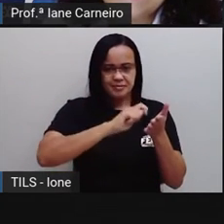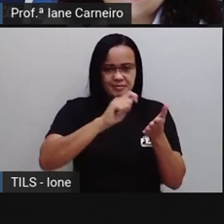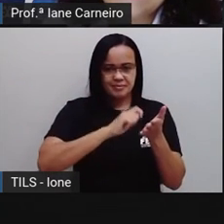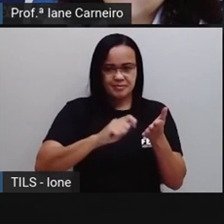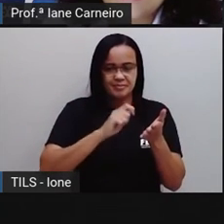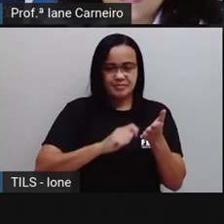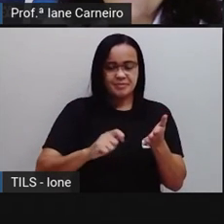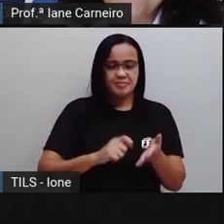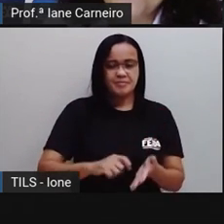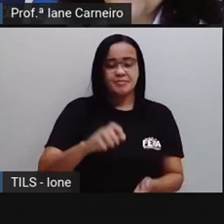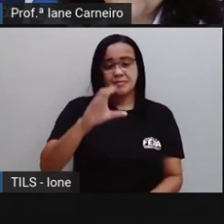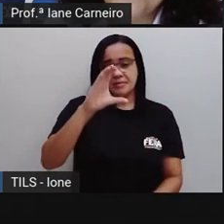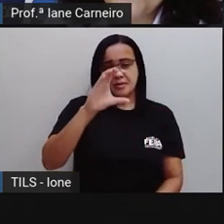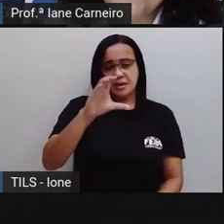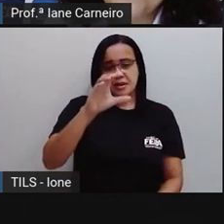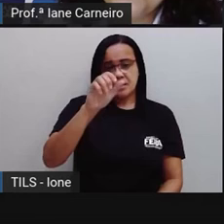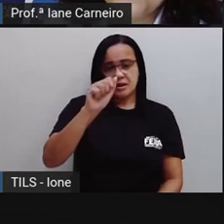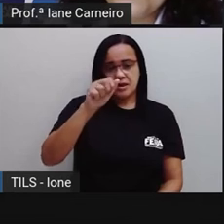CANETA.